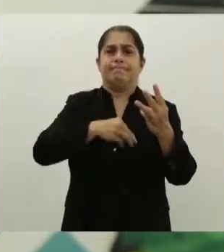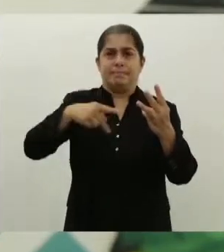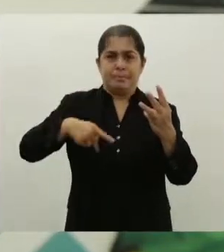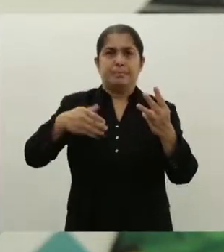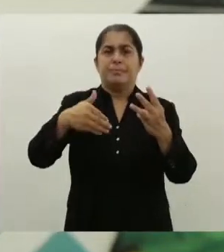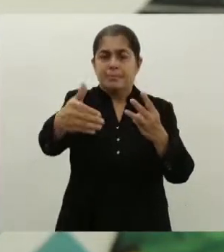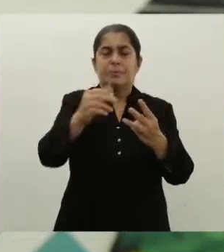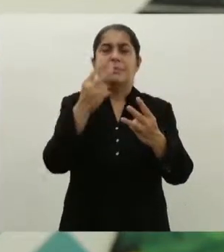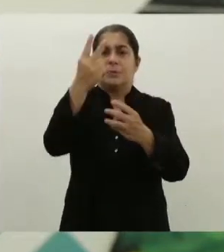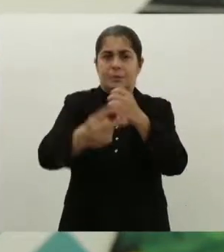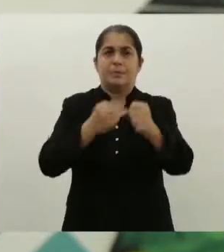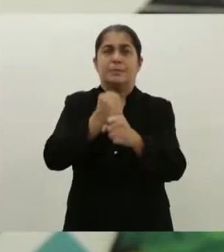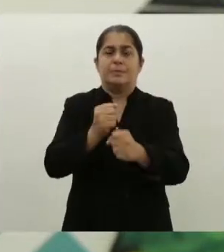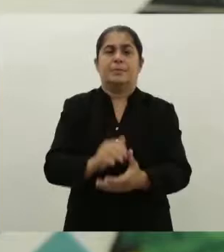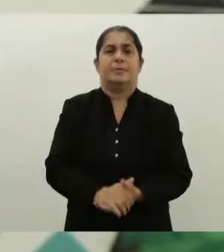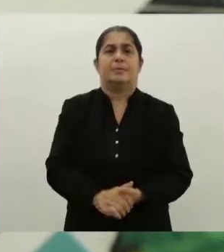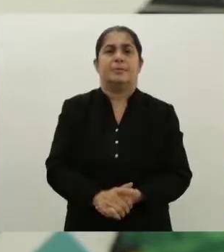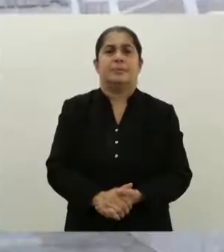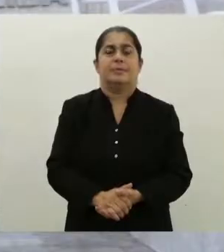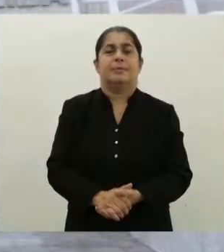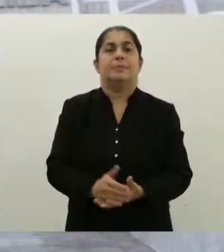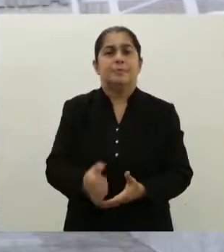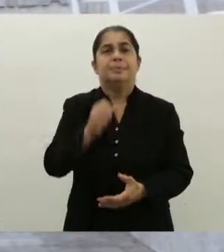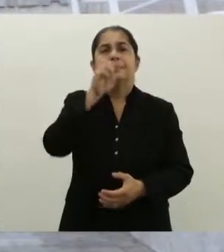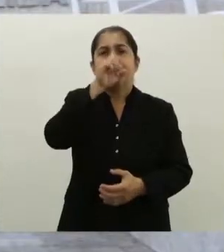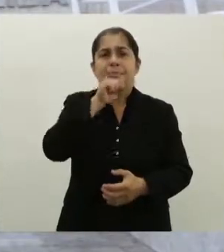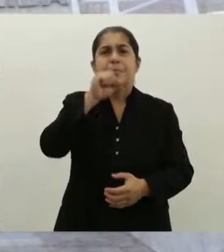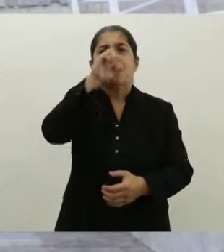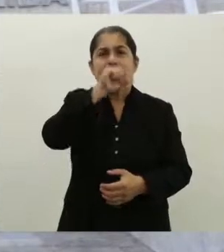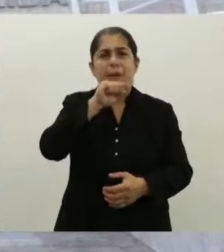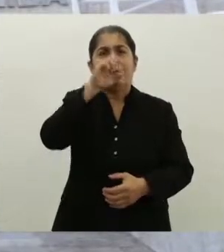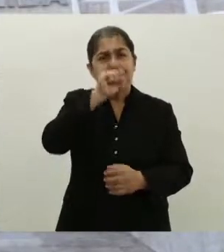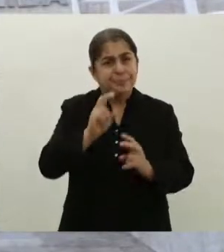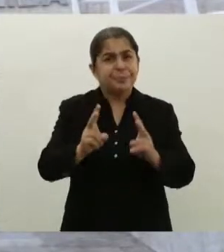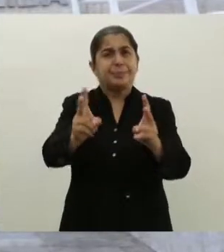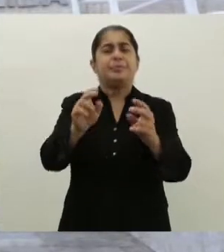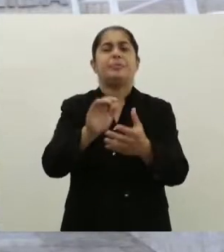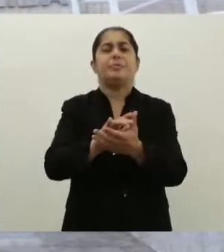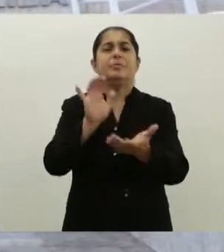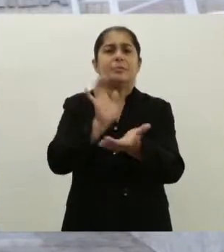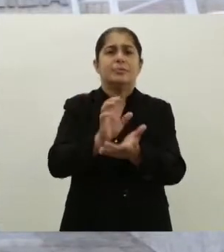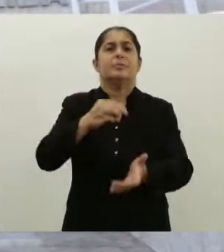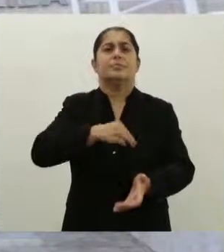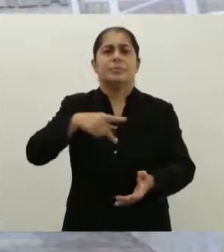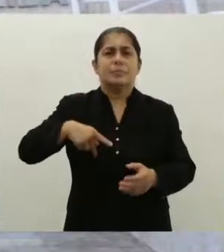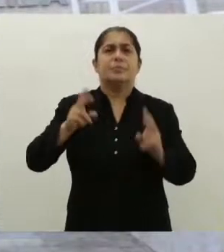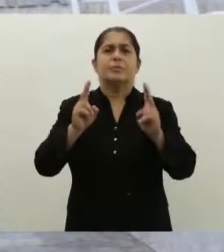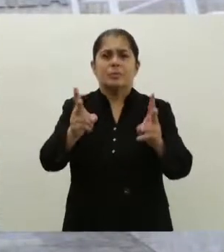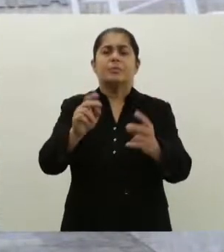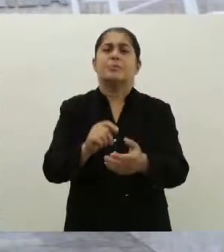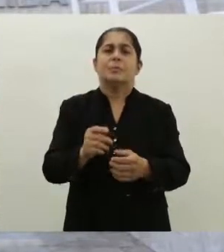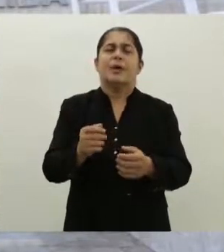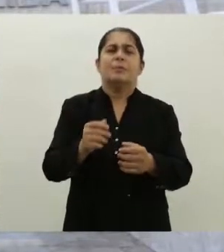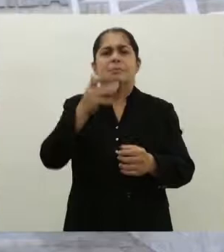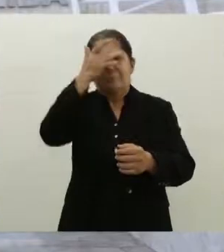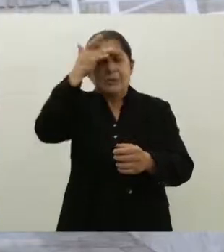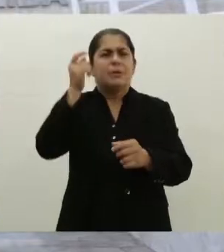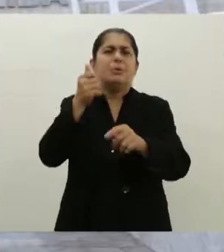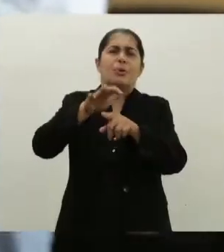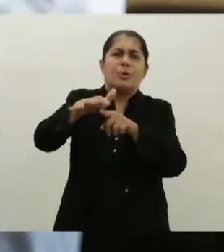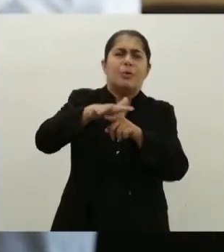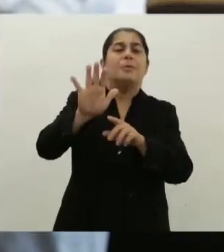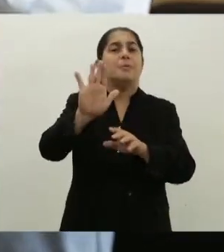Ministério Público Estadual nos próximos dois anos. Os sábados na sede do Ministério Público da Paraíba costumam ser de pouco